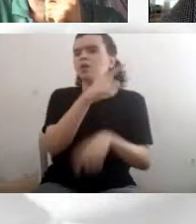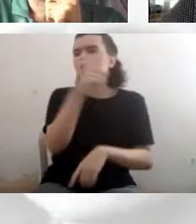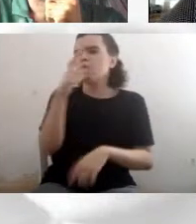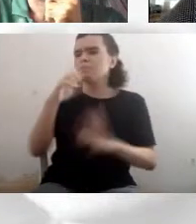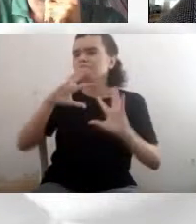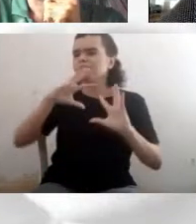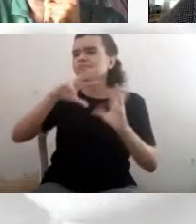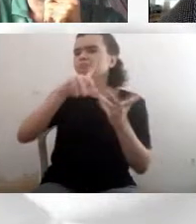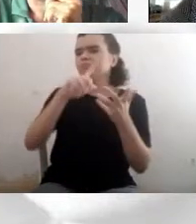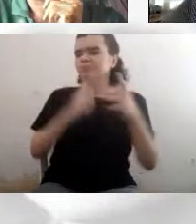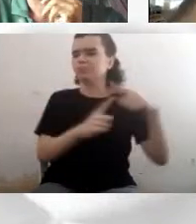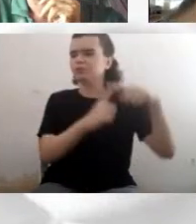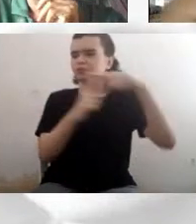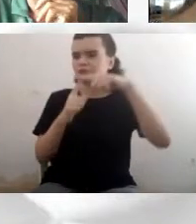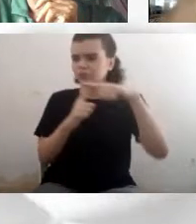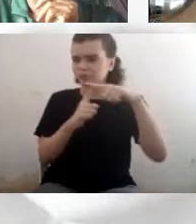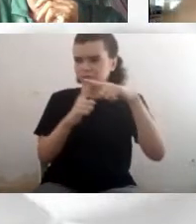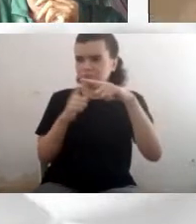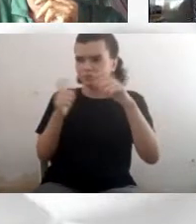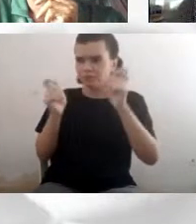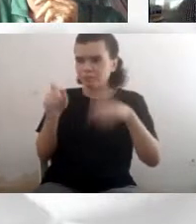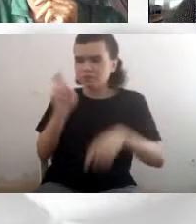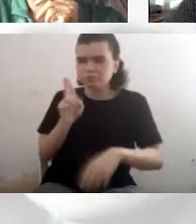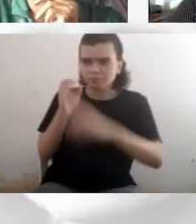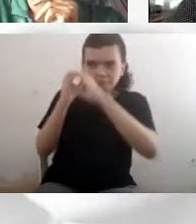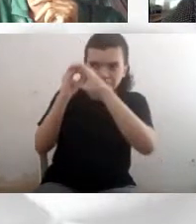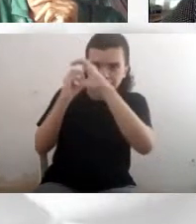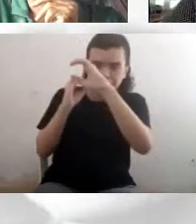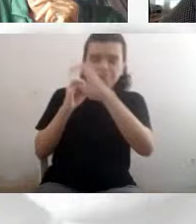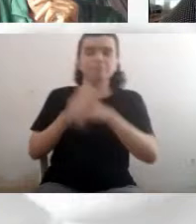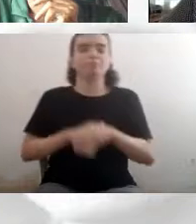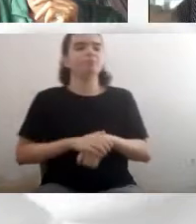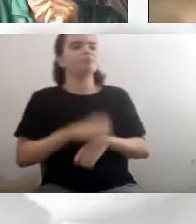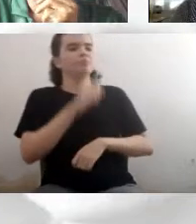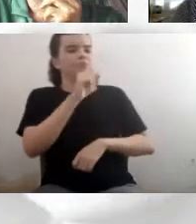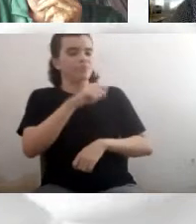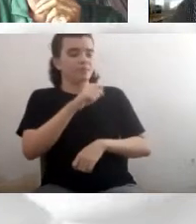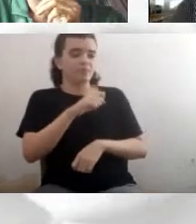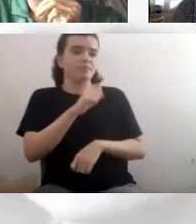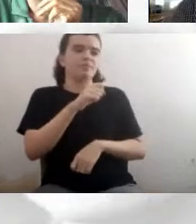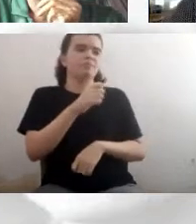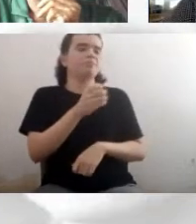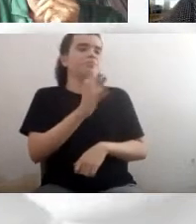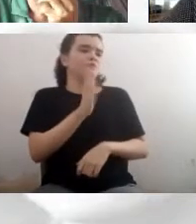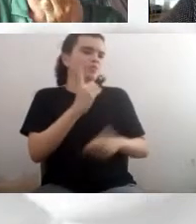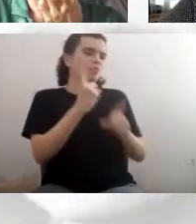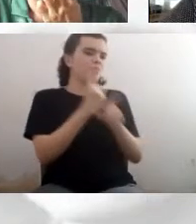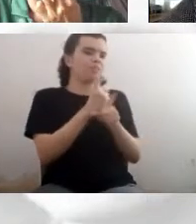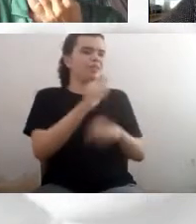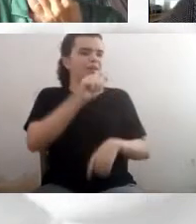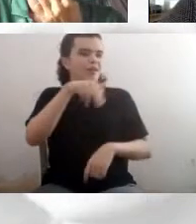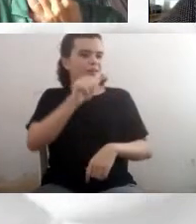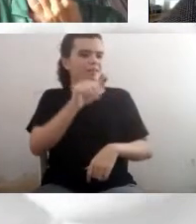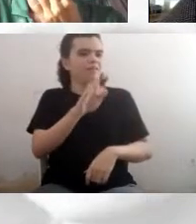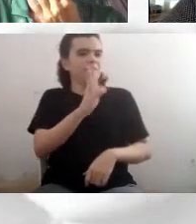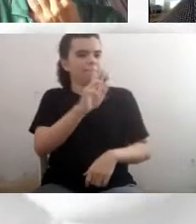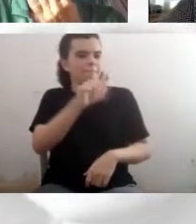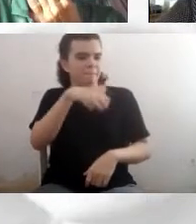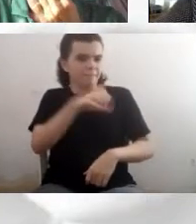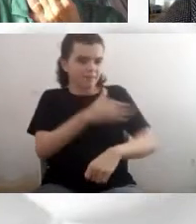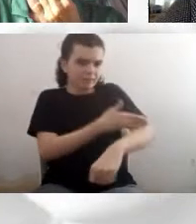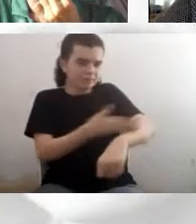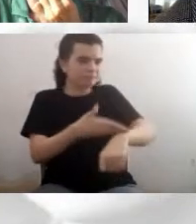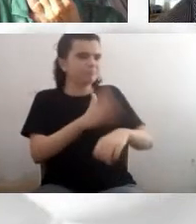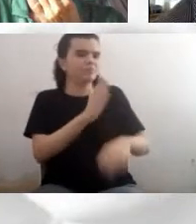estrelas interagentes em que tem um tipo espectral, tipo muito diferente, descobriu uma